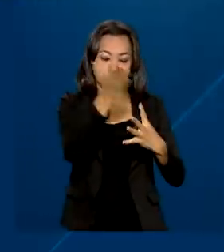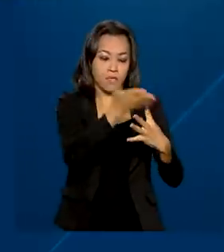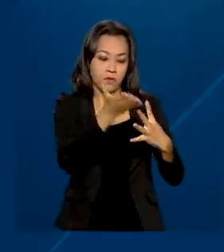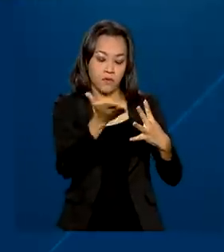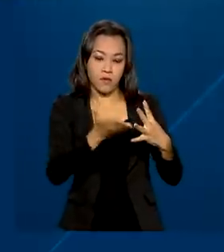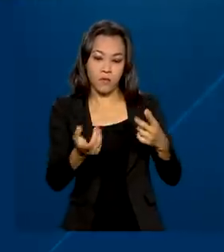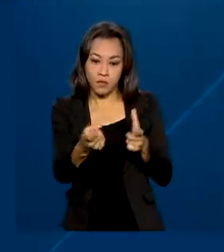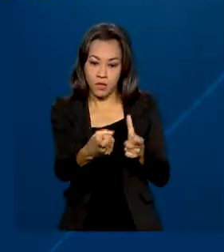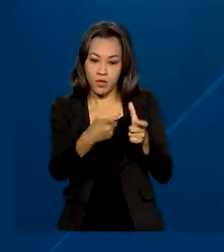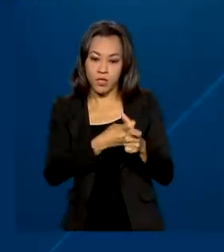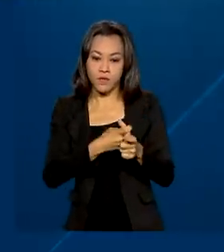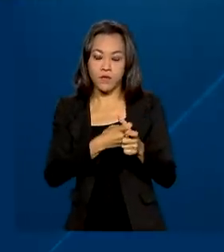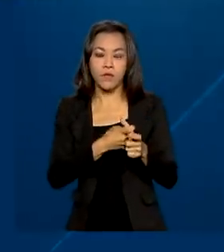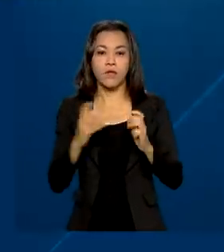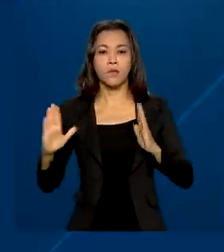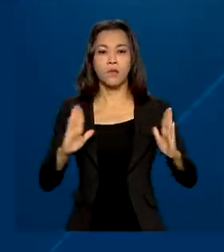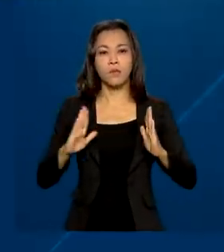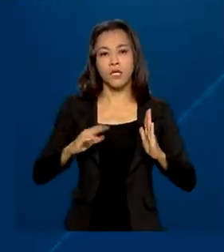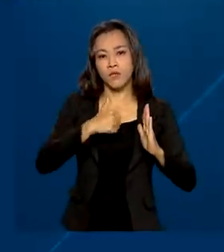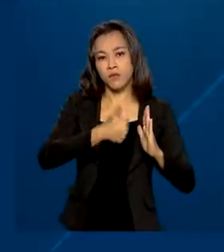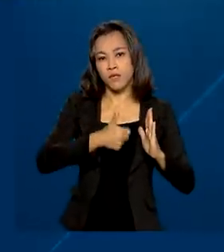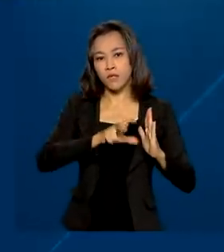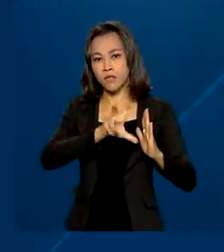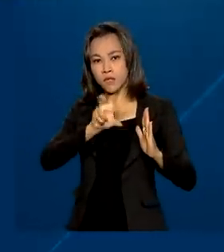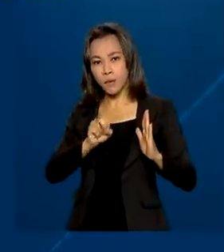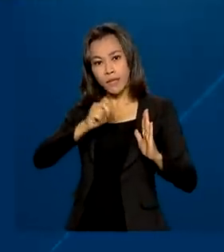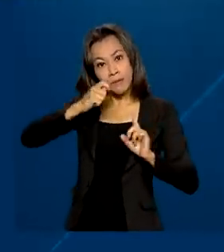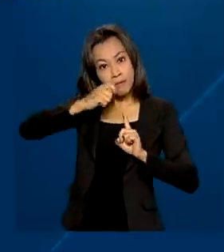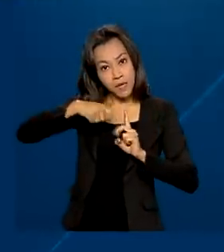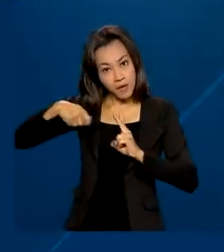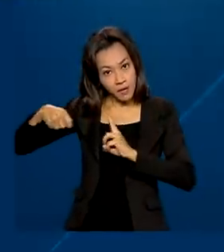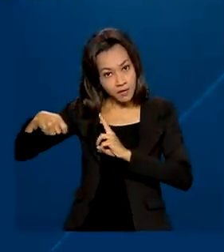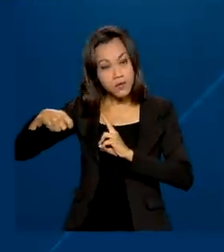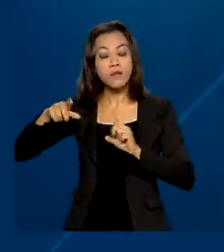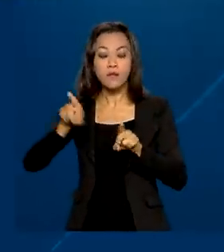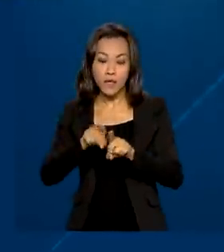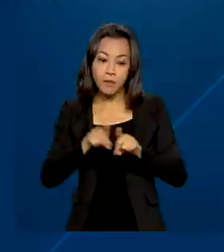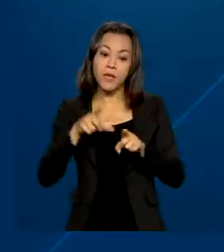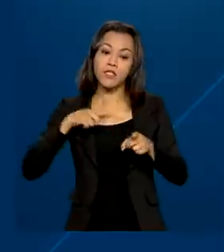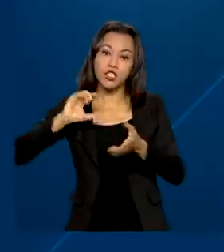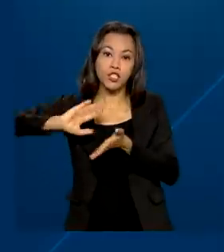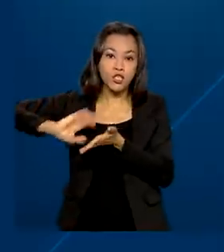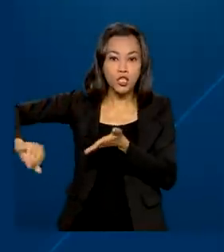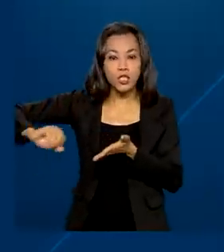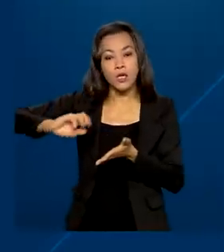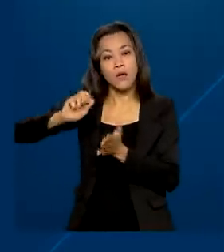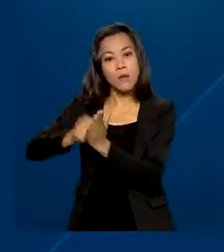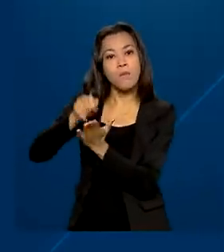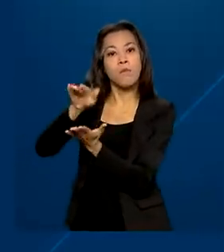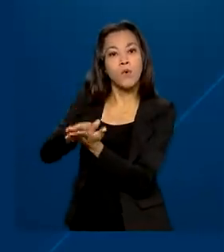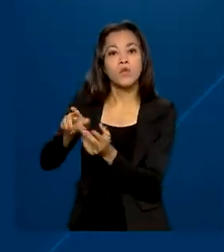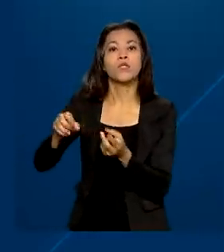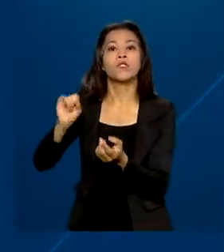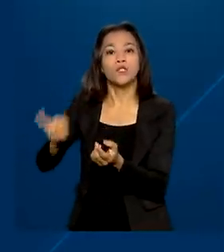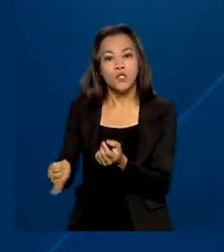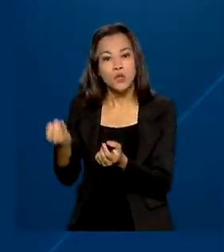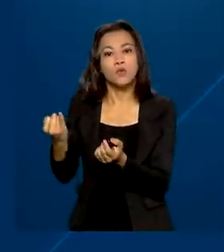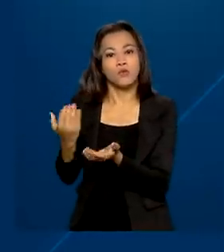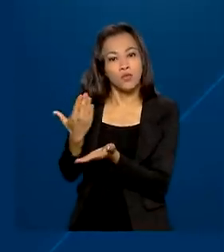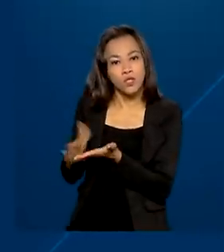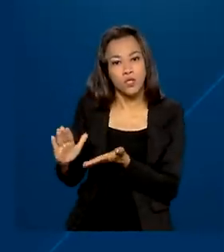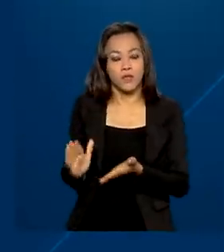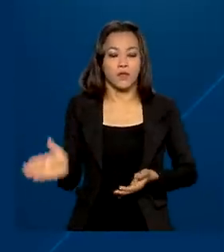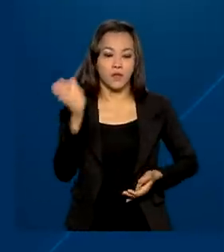em até 150 meses, também com isenção de juros e multas. Os estudantes com mais de